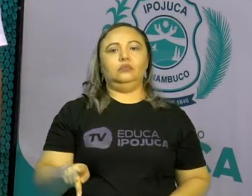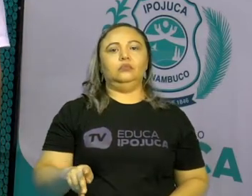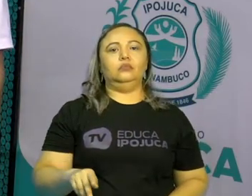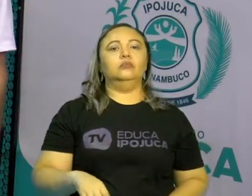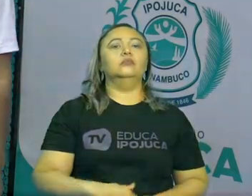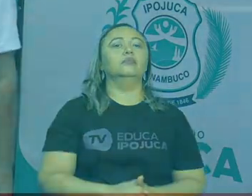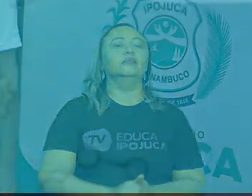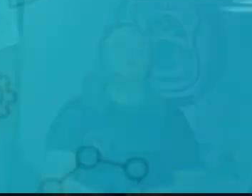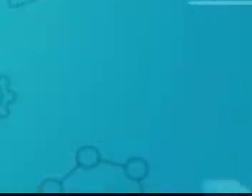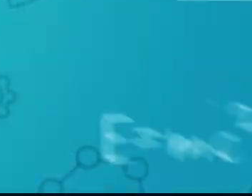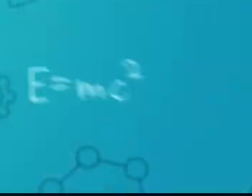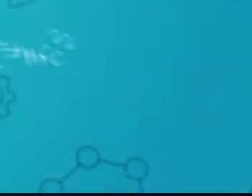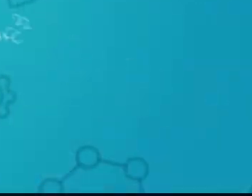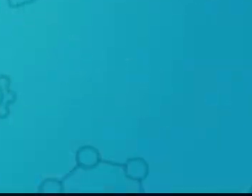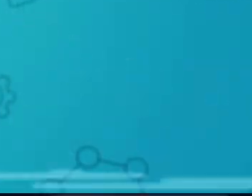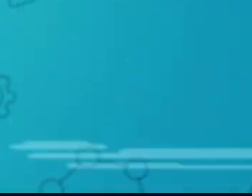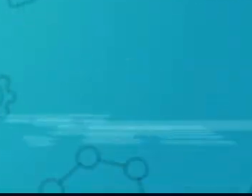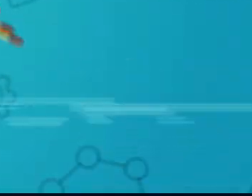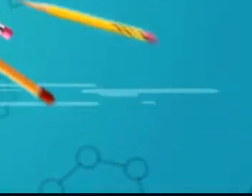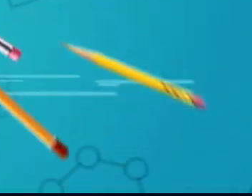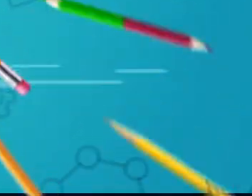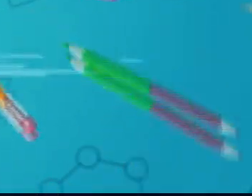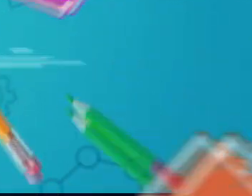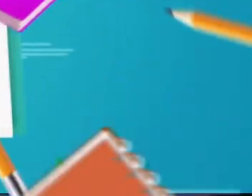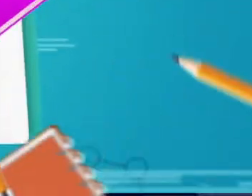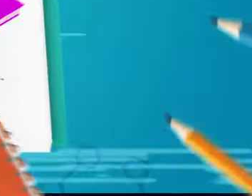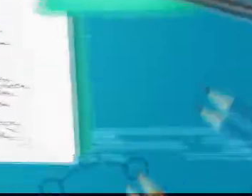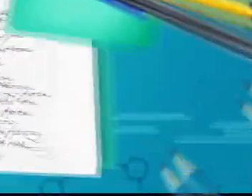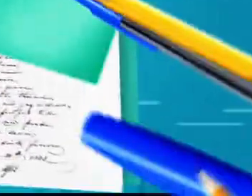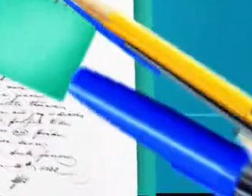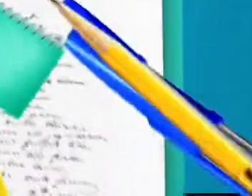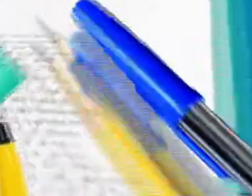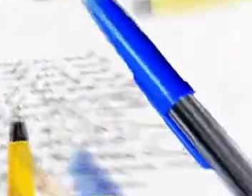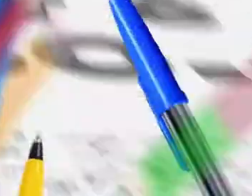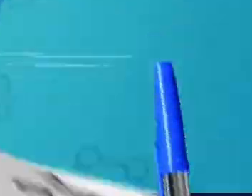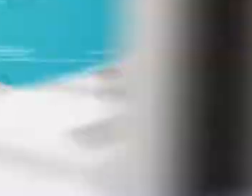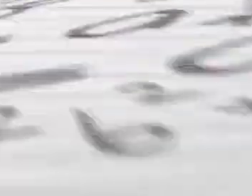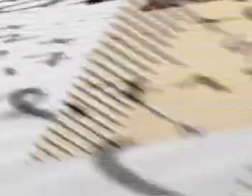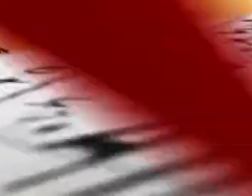Música Música